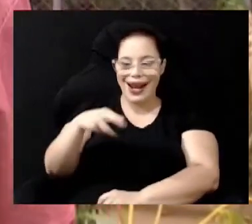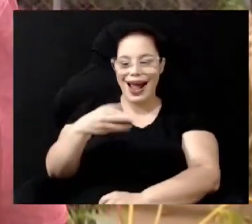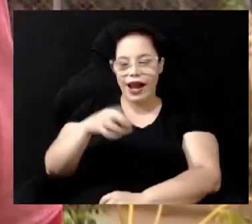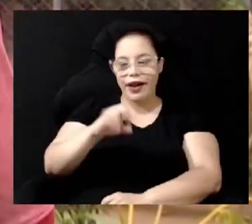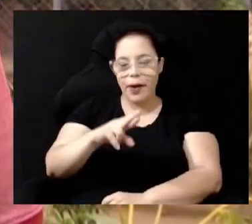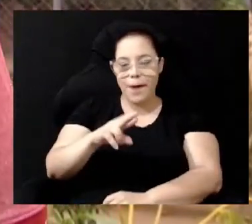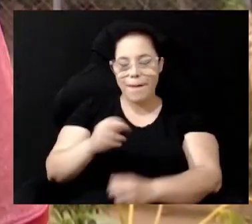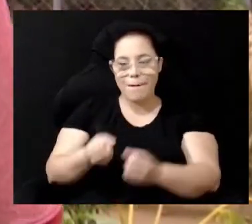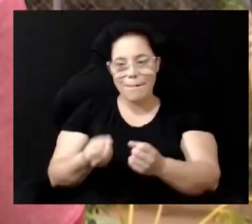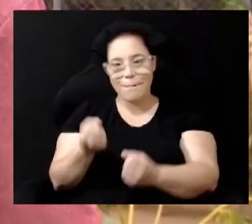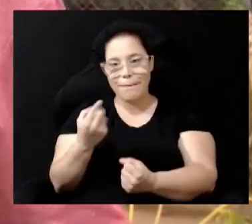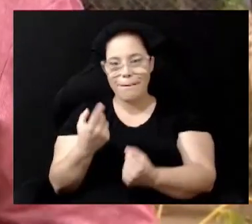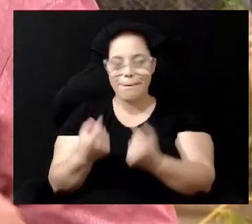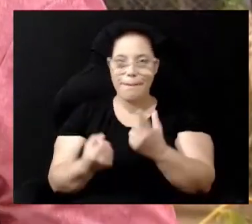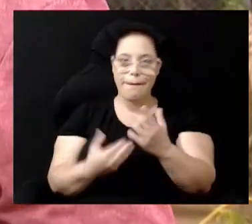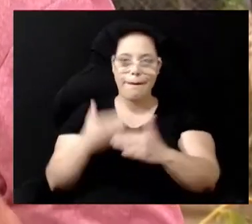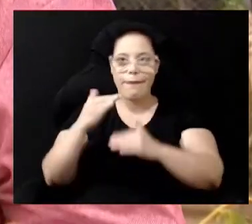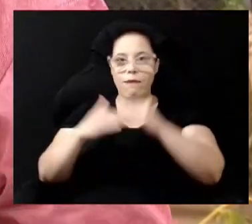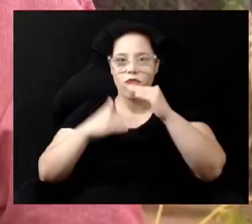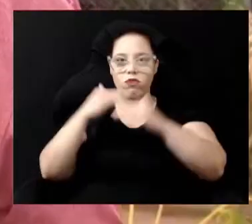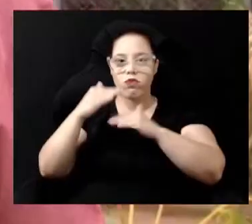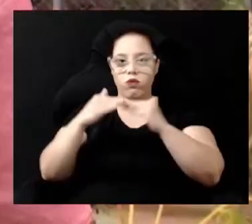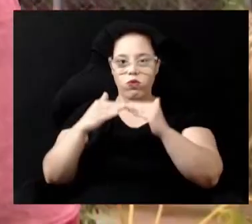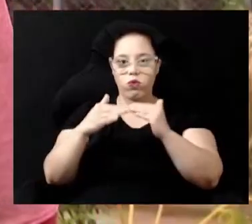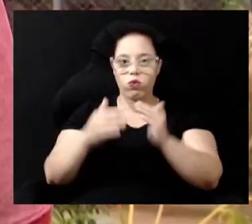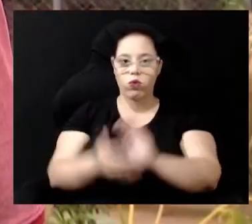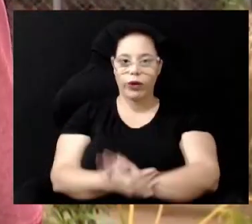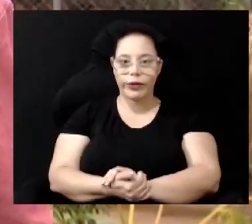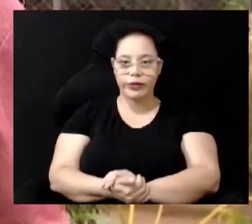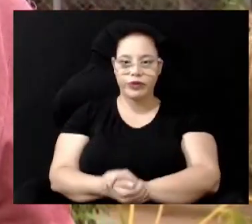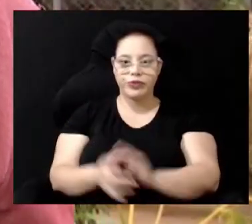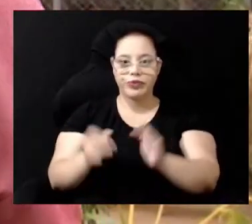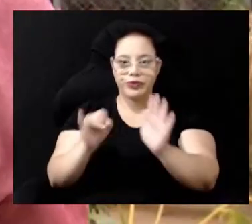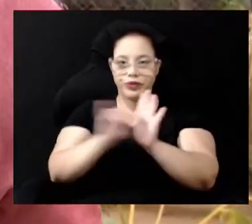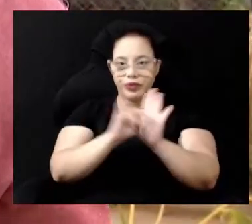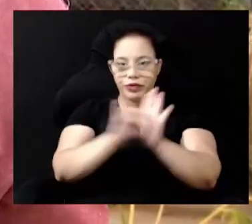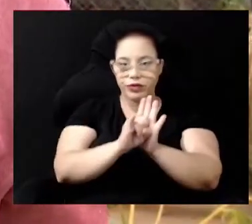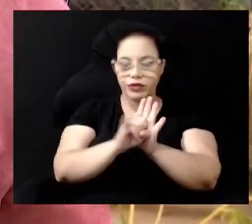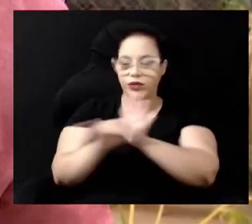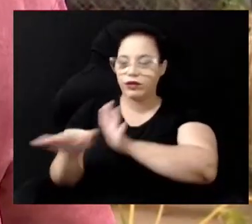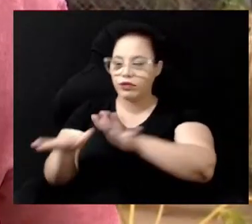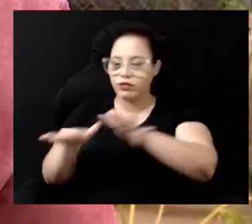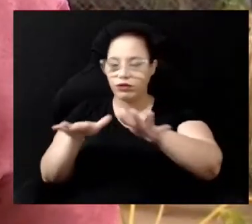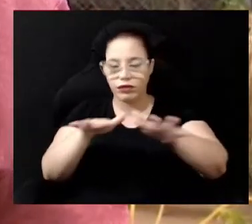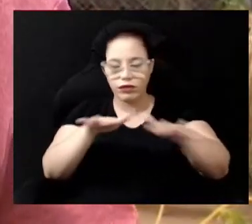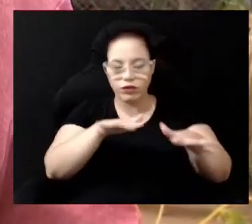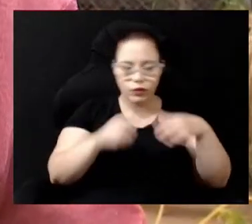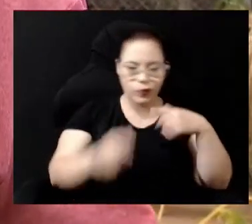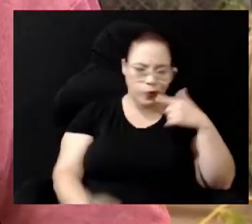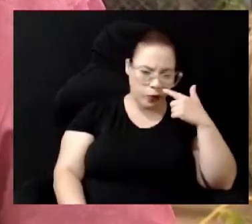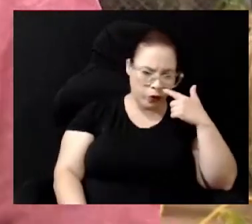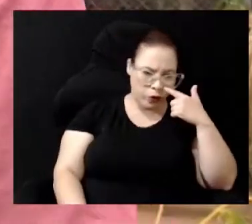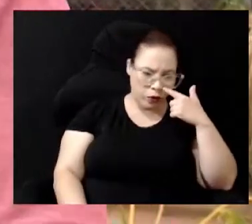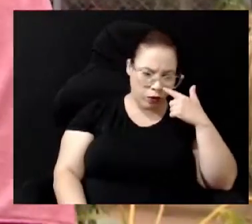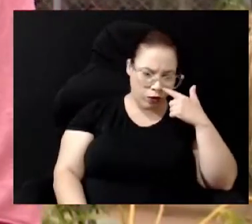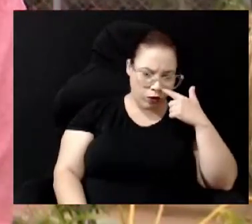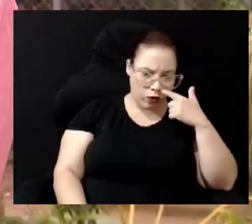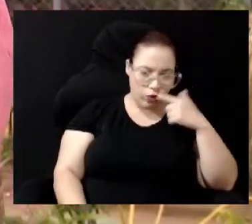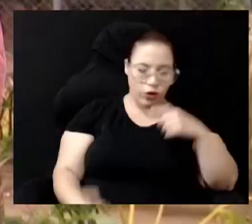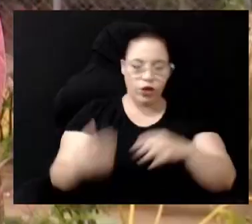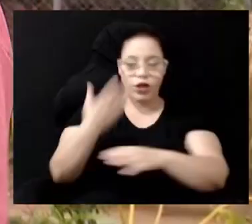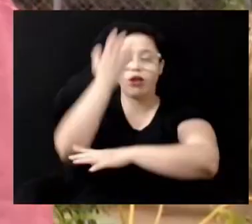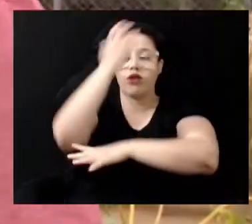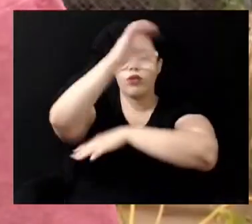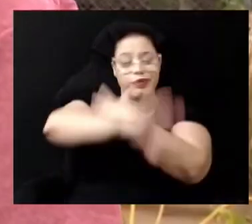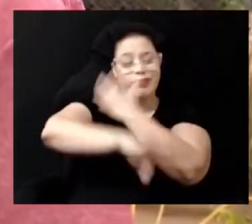programa desenvolvido dentro do Plano Verde Que identificou áreas estratégicas com déficit de áreas verdes Para a gente